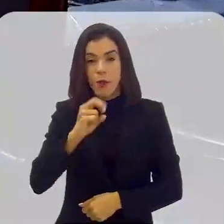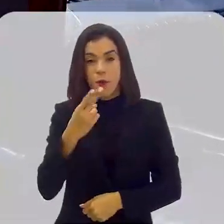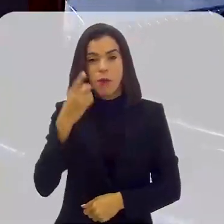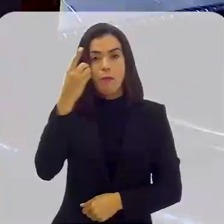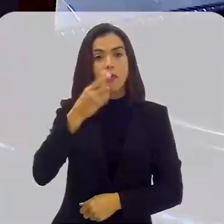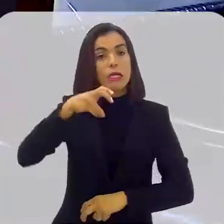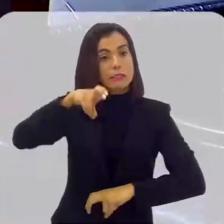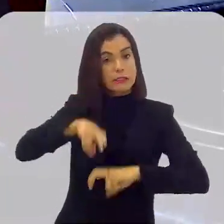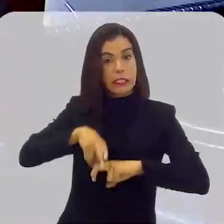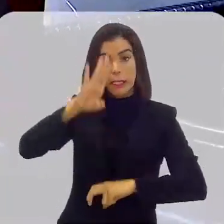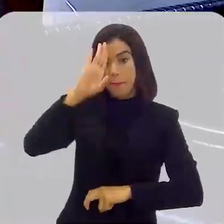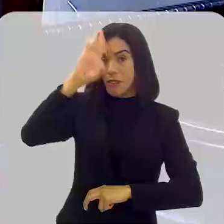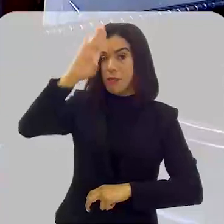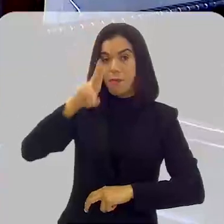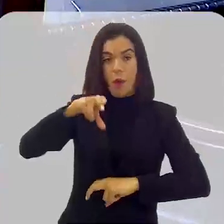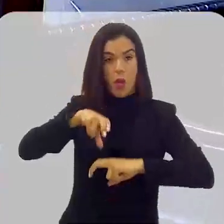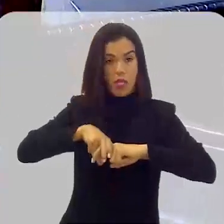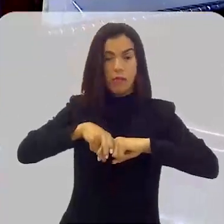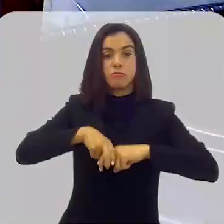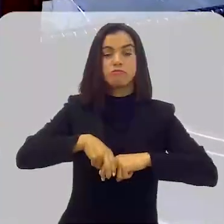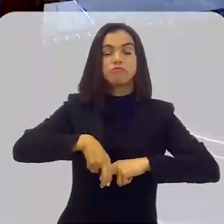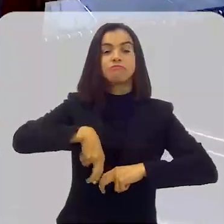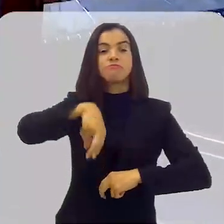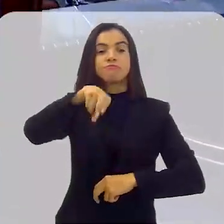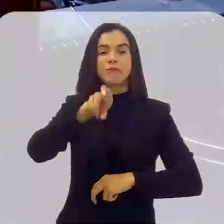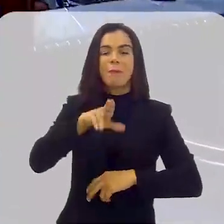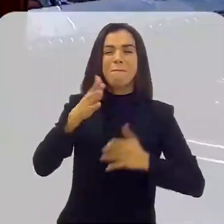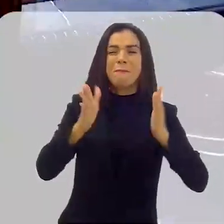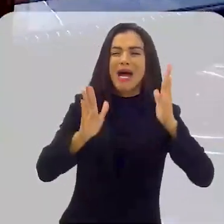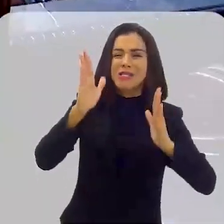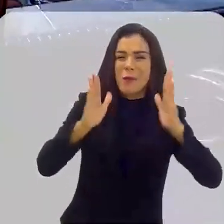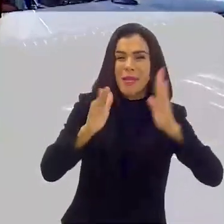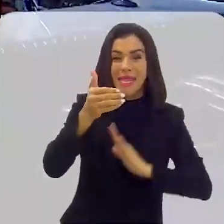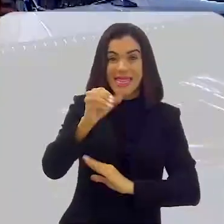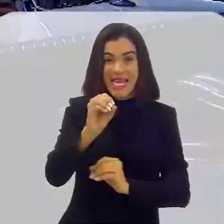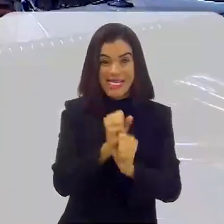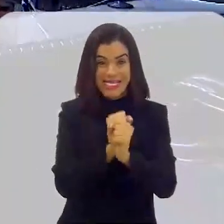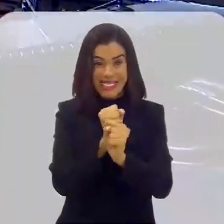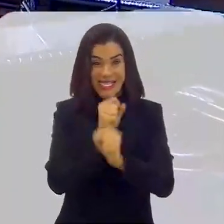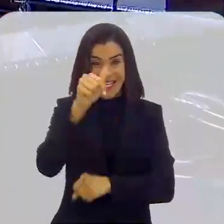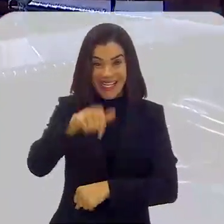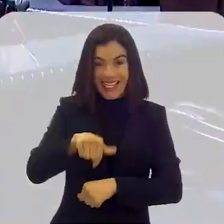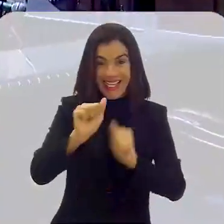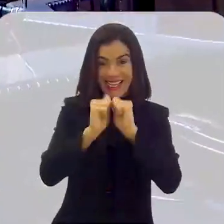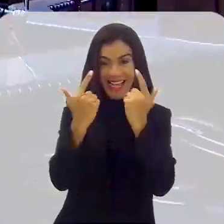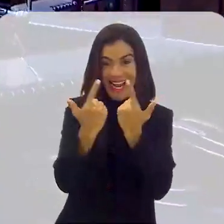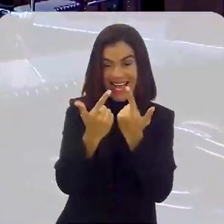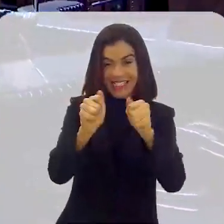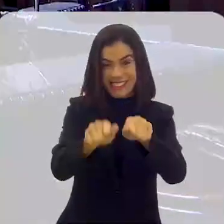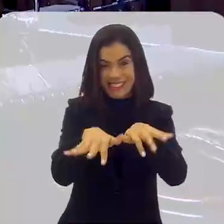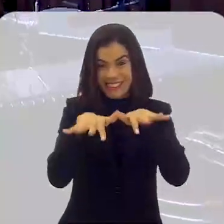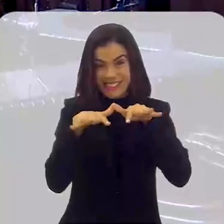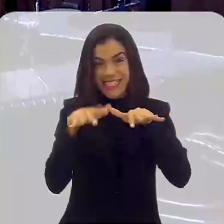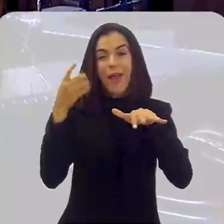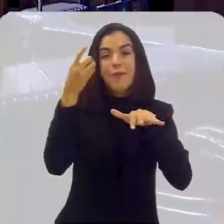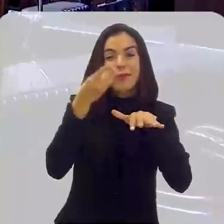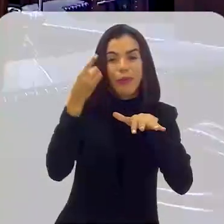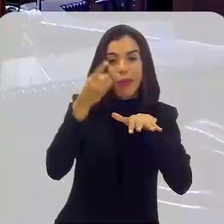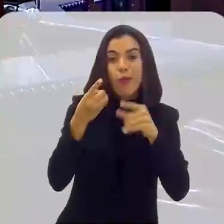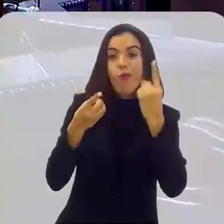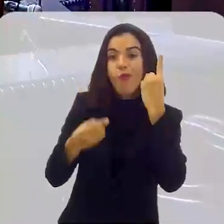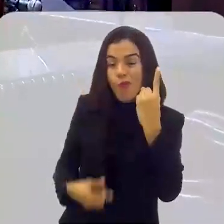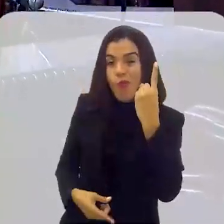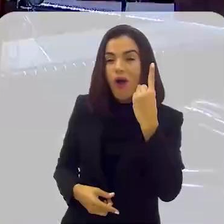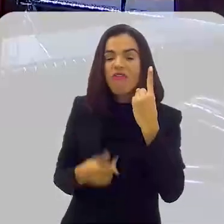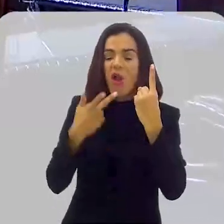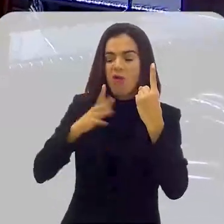qualquer outro deputado ao sentar nesta cadeira. E há mais ou menos, há 10 anos, aqui na Assembleia Legislativa do Estado do Rio de